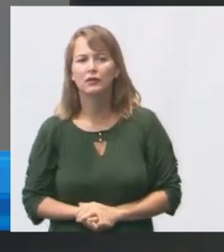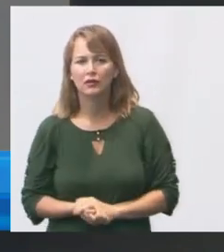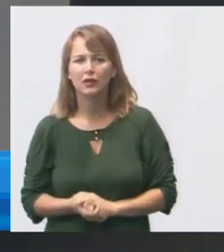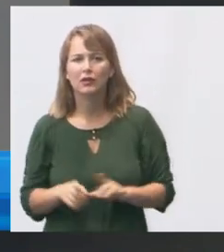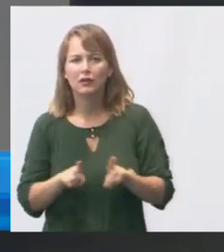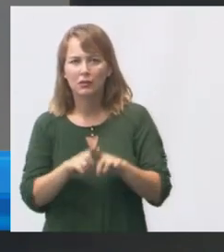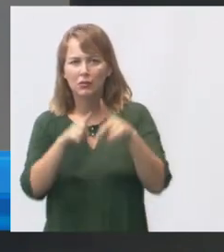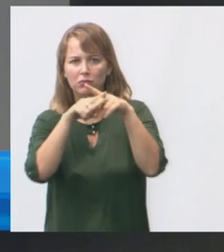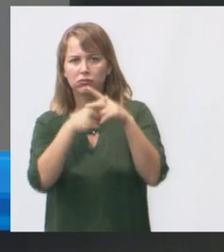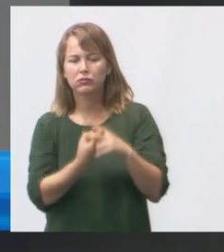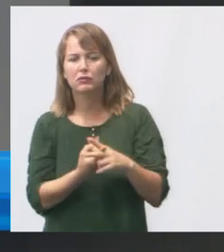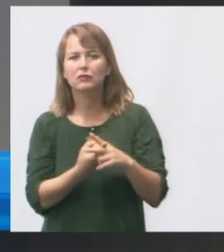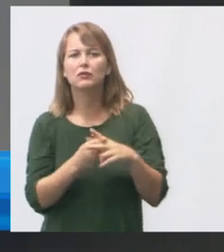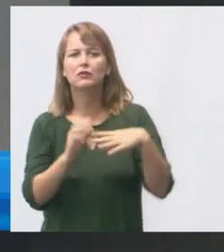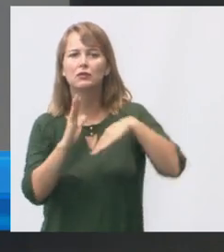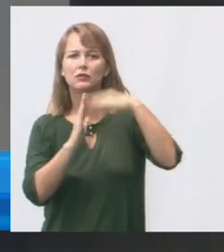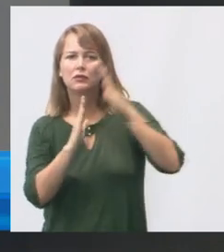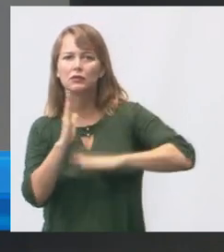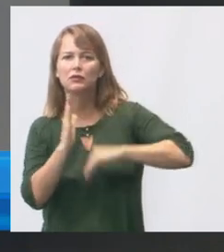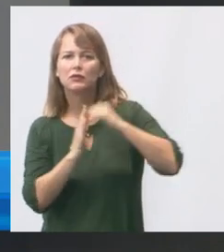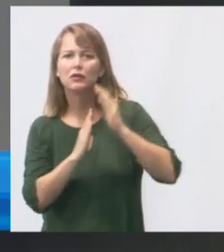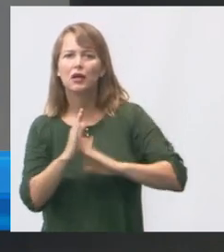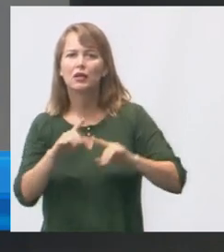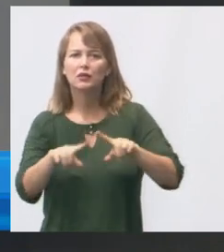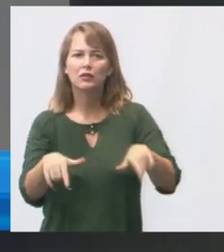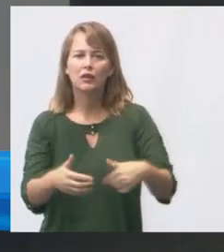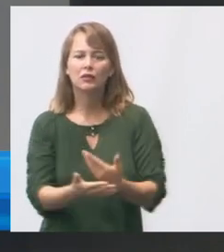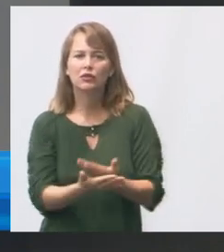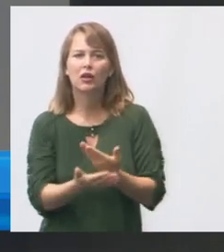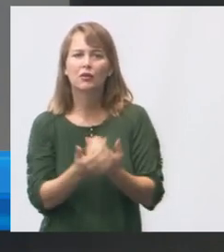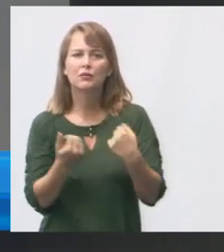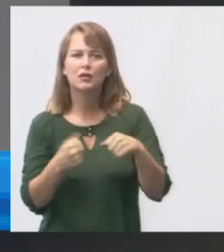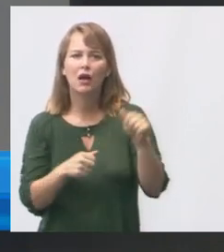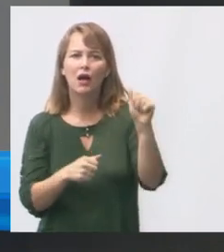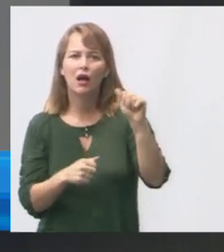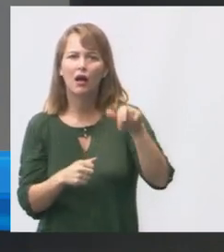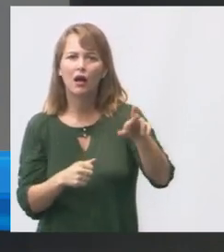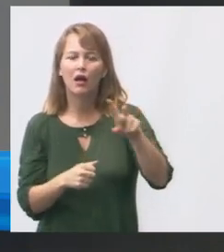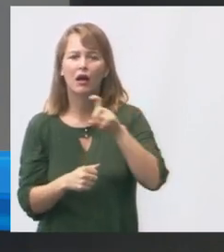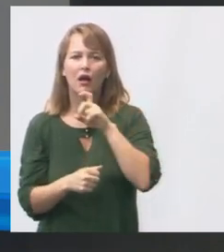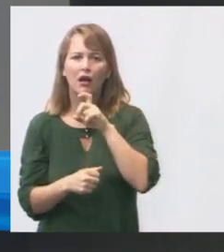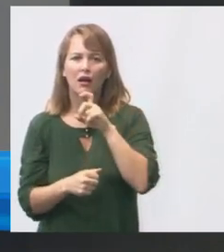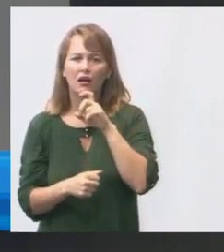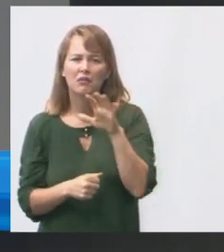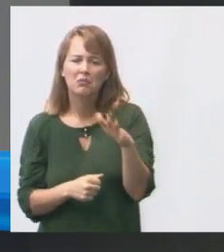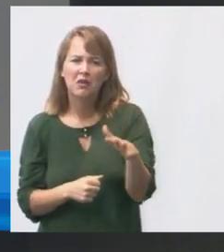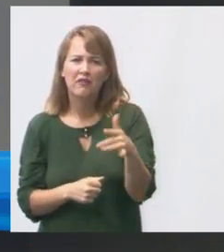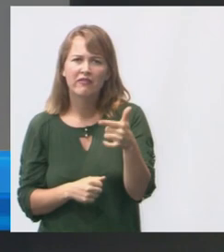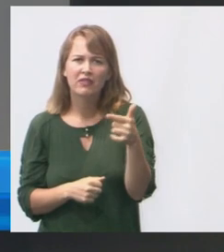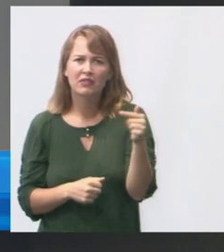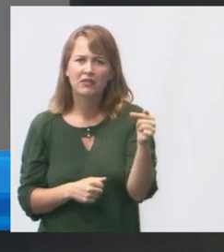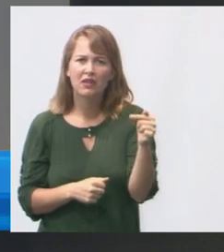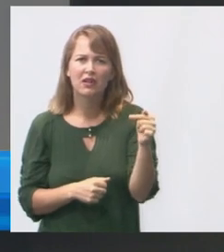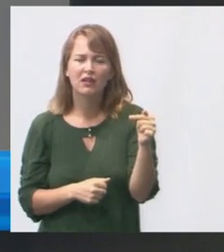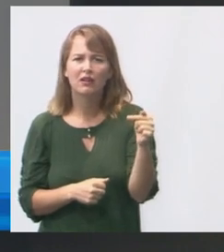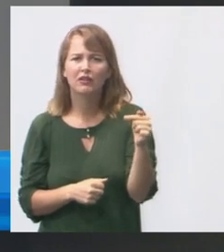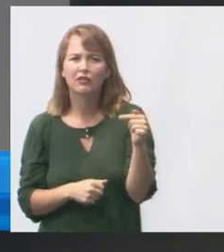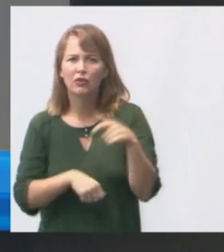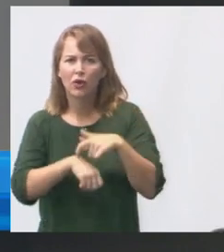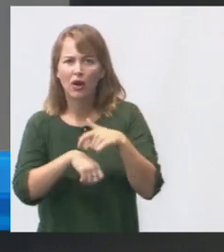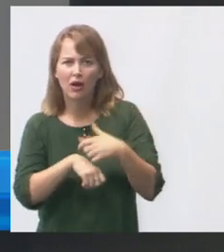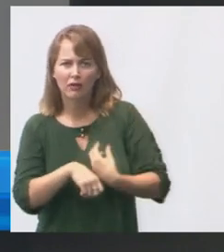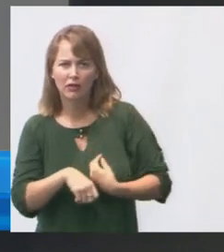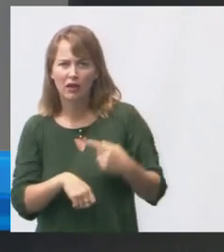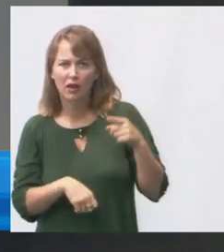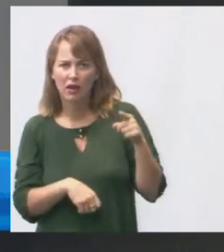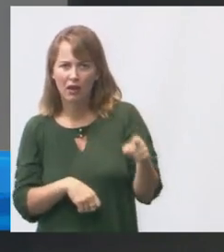também temperatura média da sala de aula não climatizada 27 graus por volta olha o horário que a gente estava lá